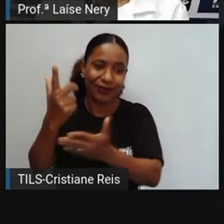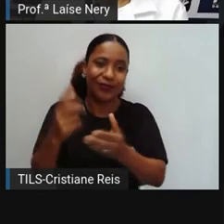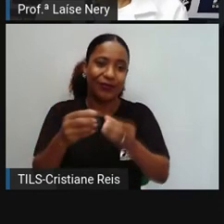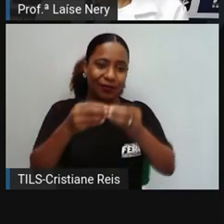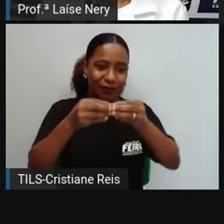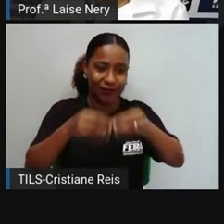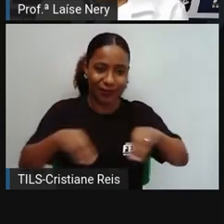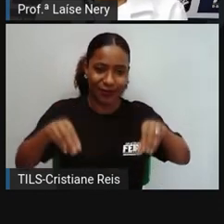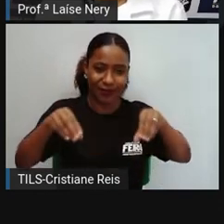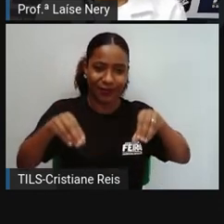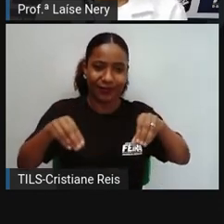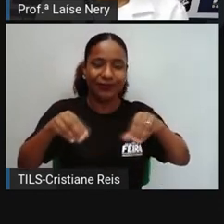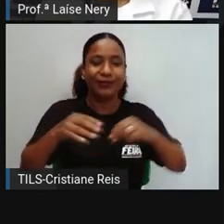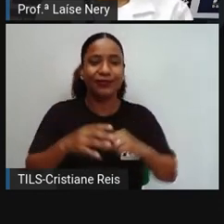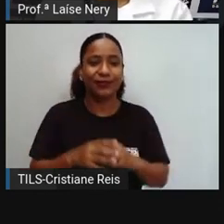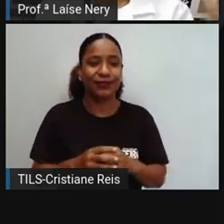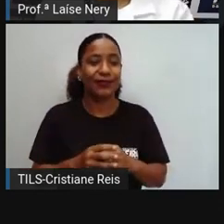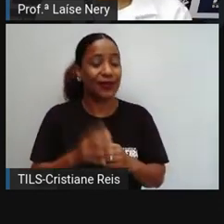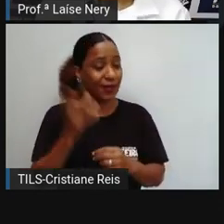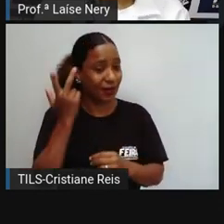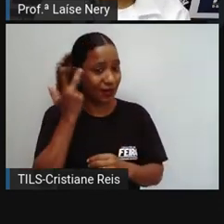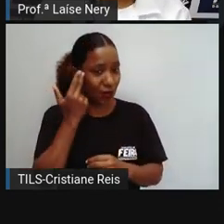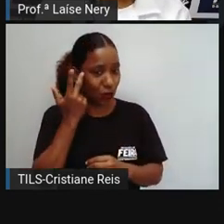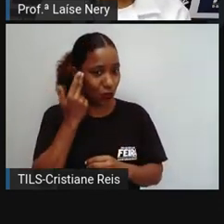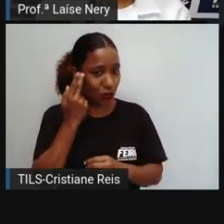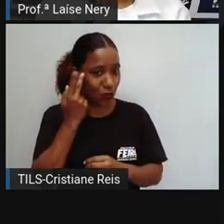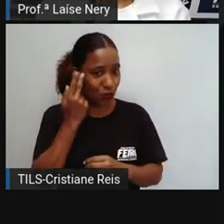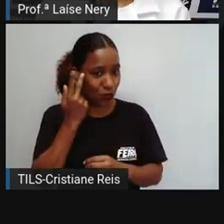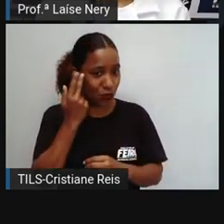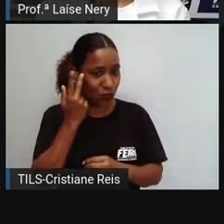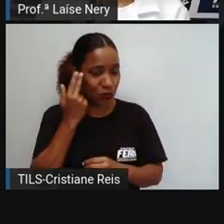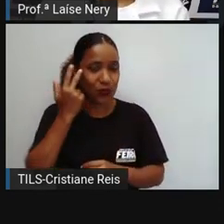alimentos são chamados de in natura.